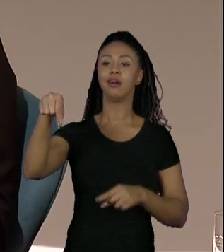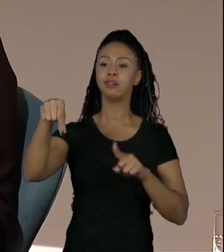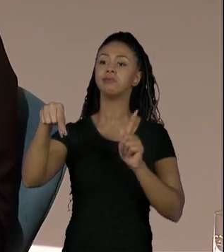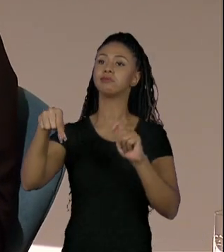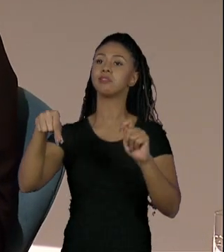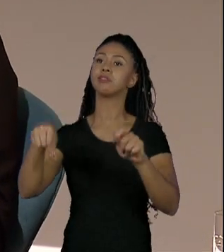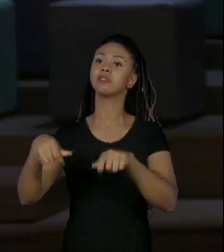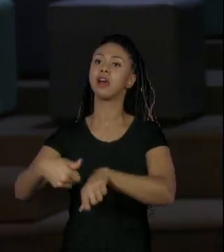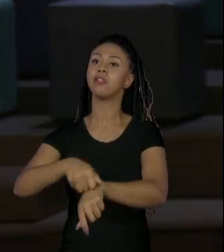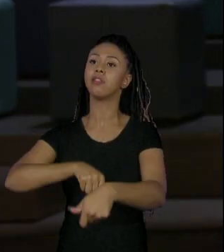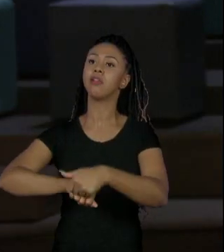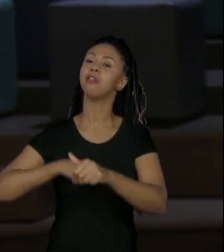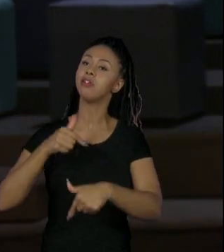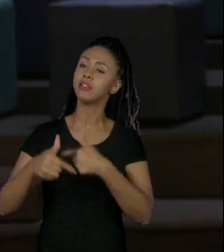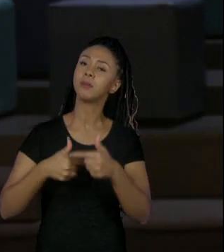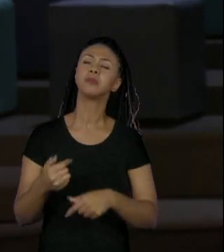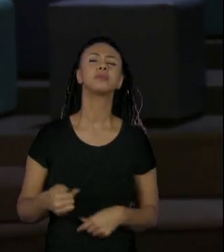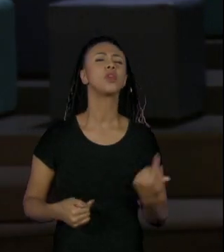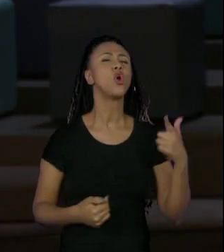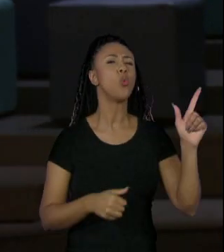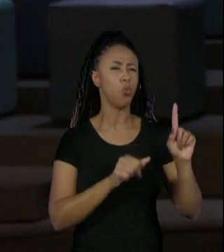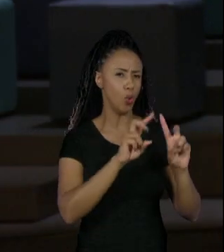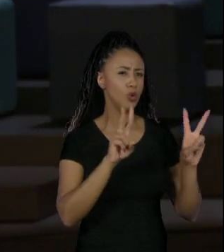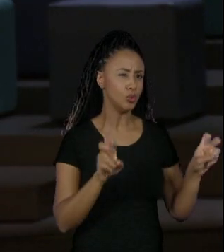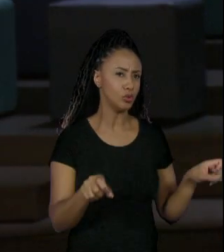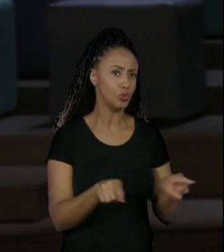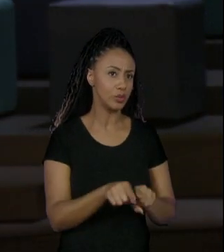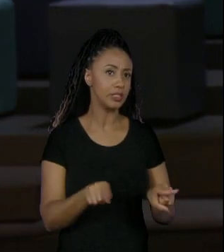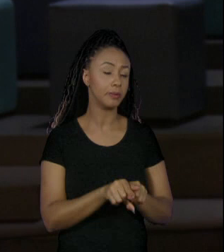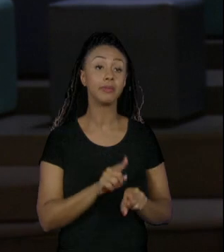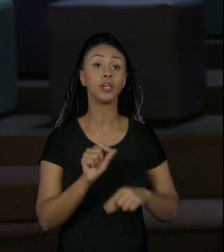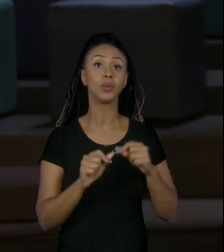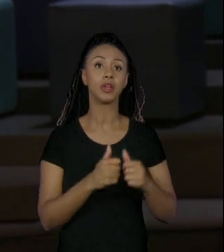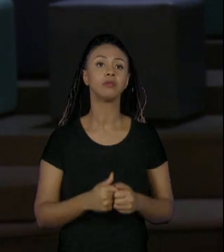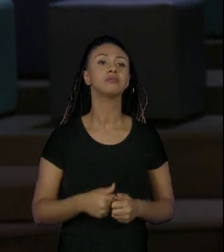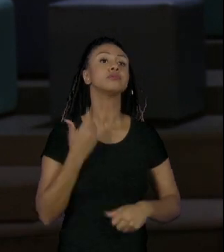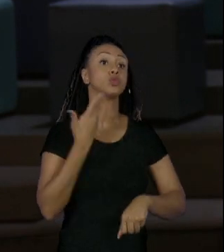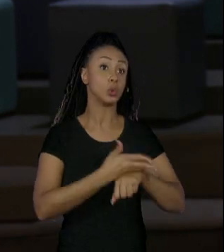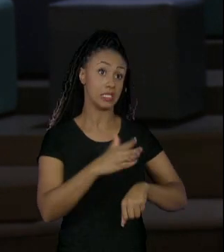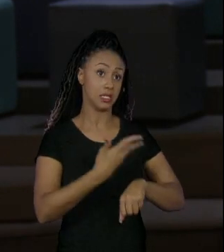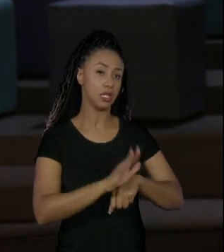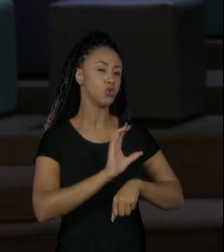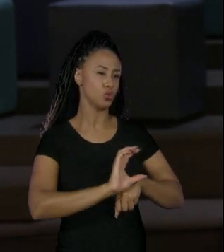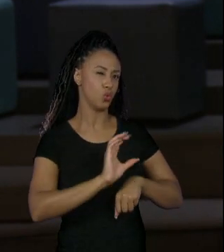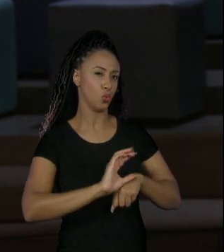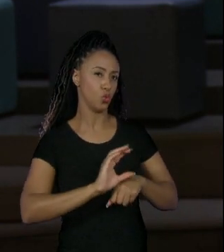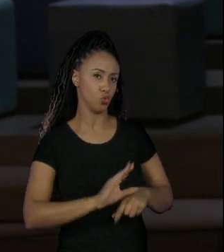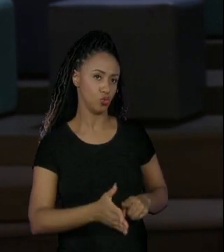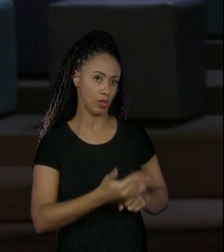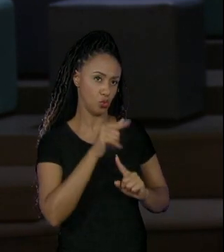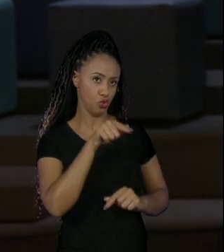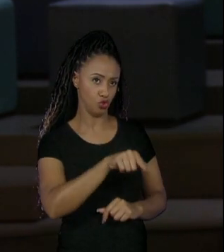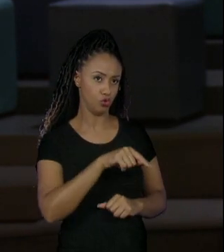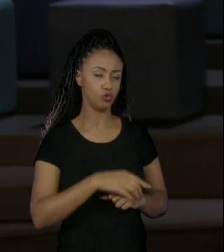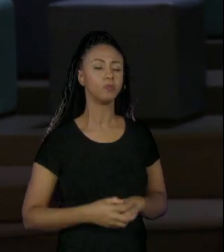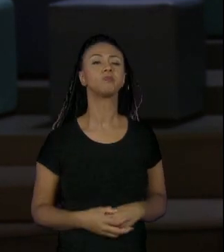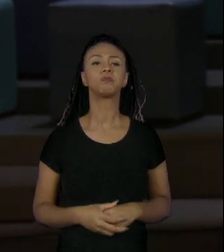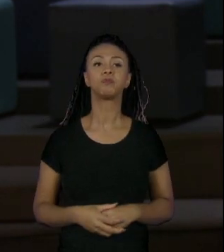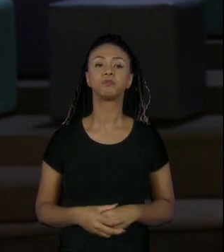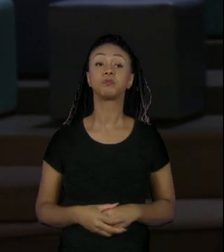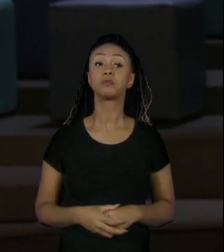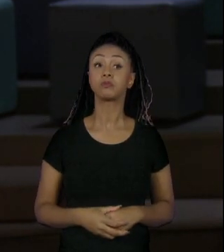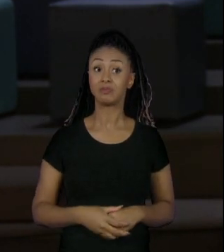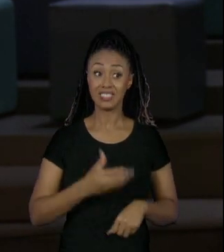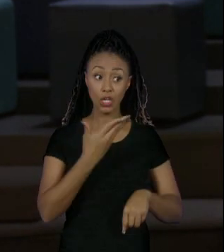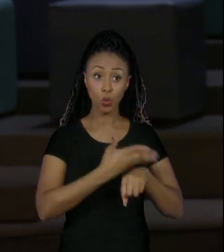transformação. Tem um outro assunto que a gente precisa falar também, que é sobre o estágio no curso de tecnologia em processos gerenciais. Ele não